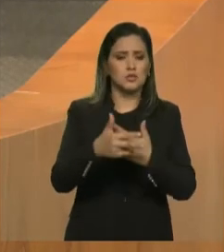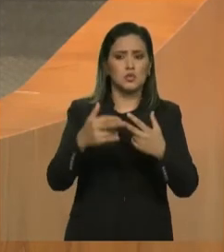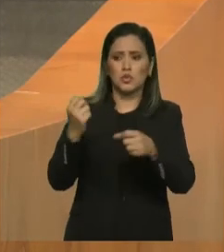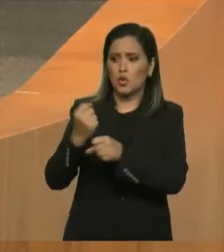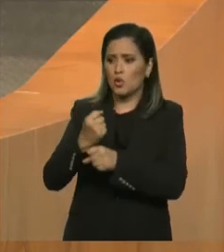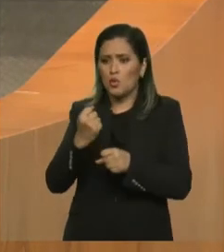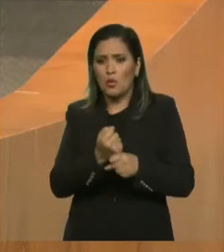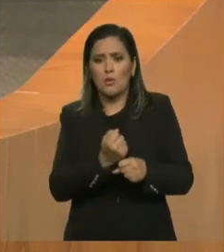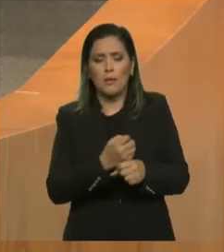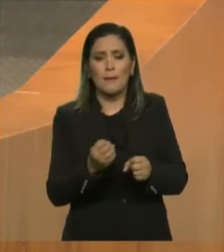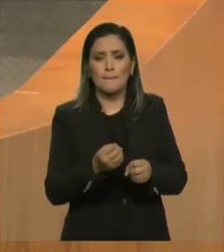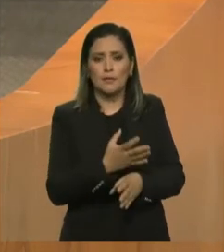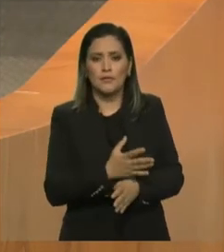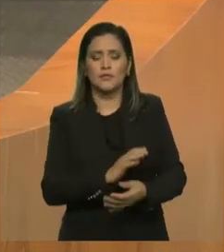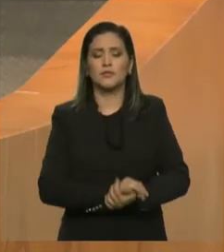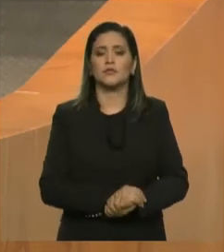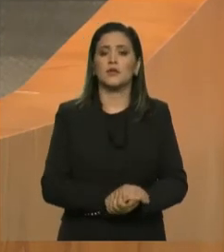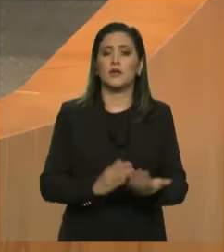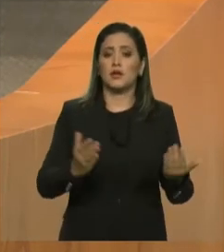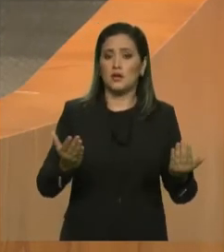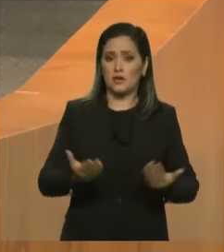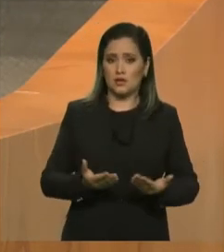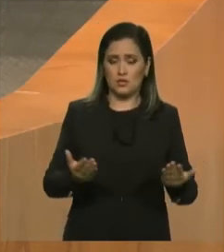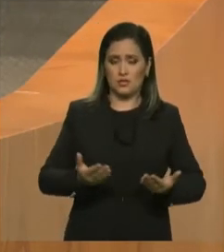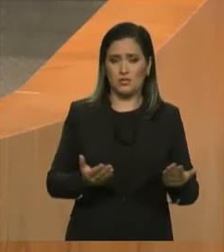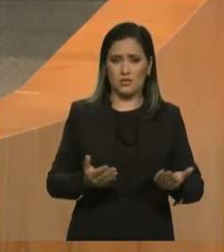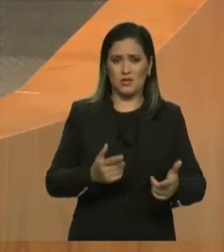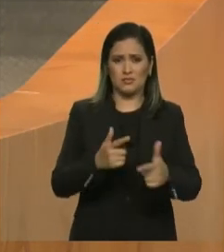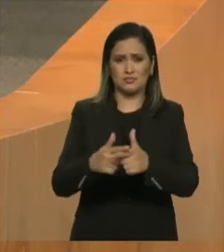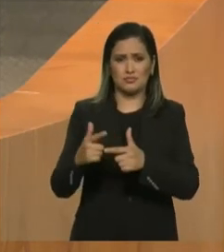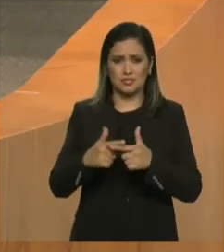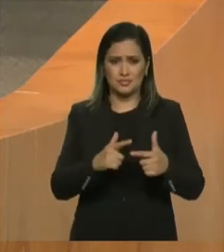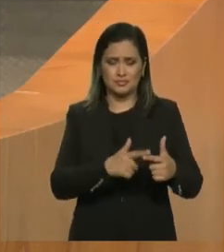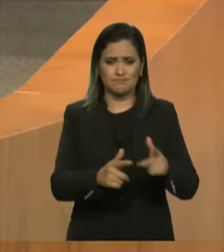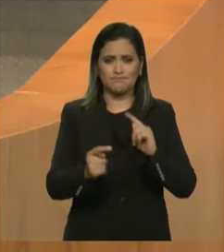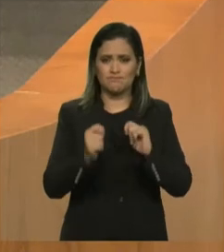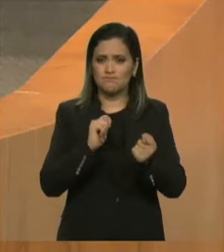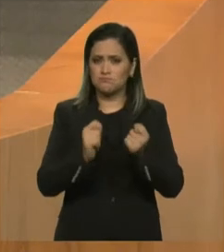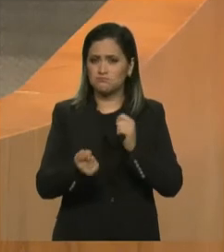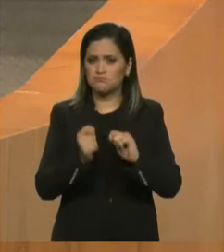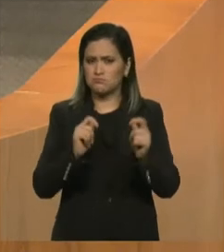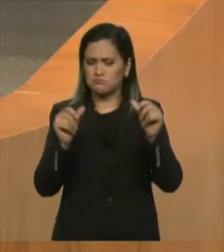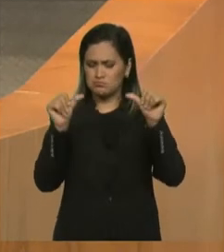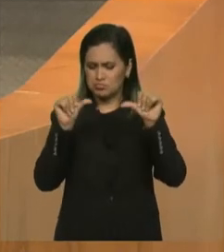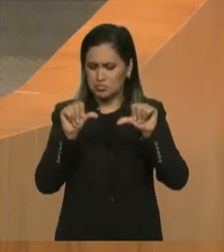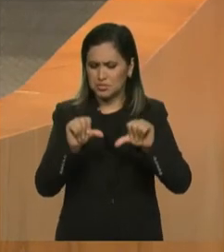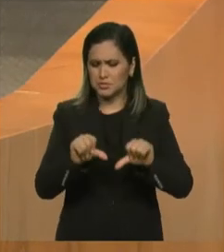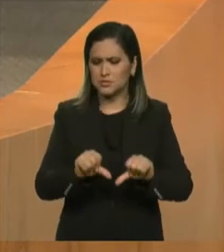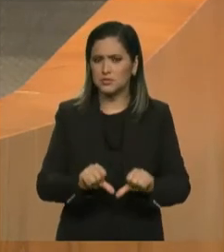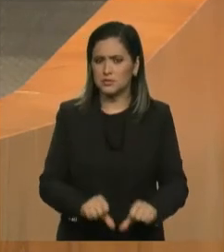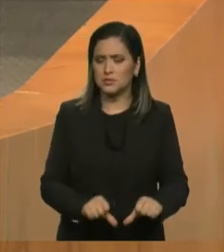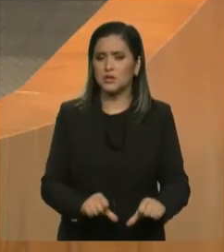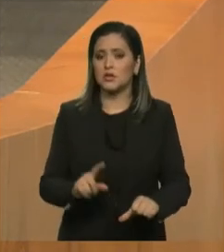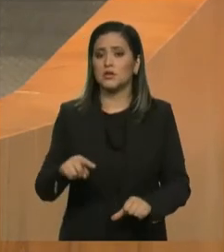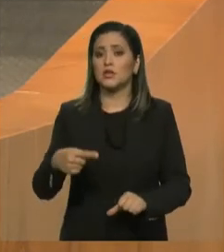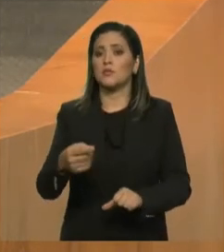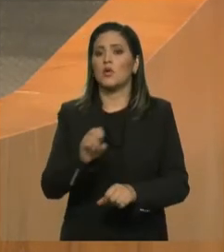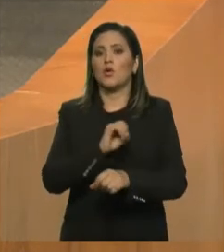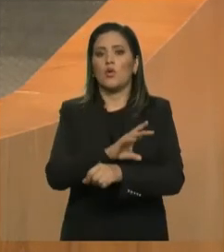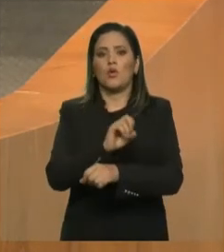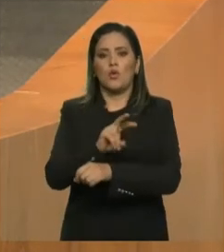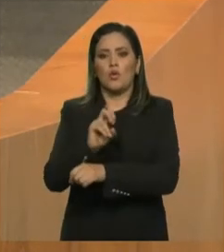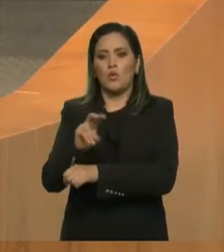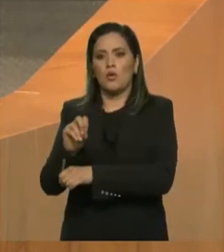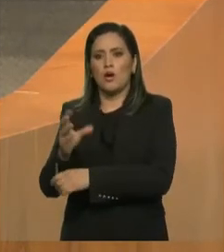nesse momento de crise sanitária e crise econômica, logo após a pandemia, não